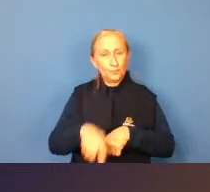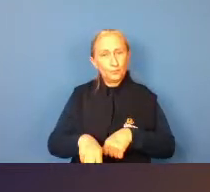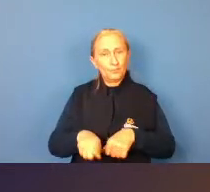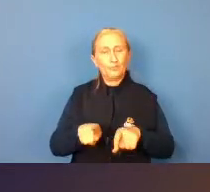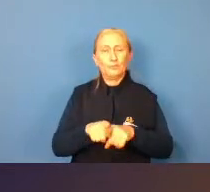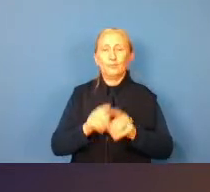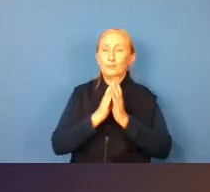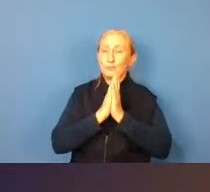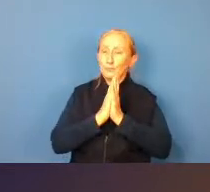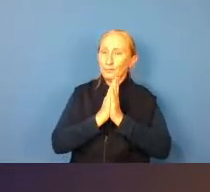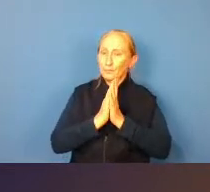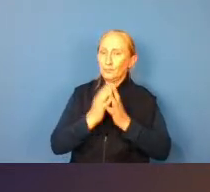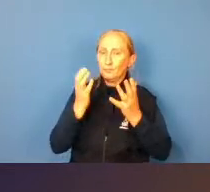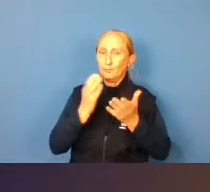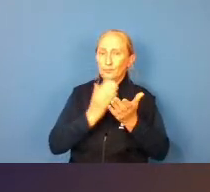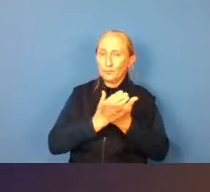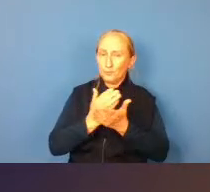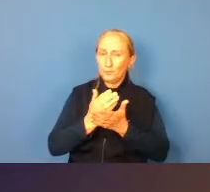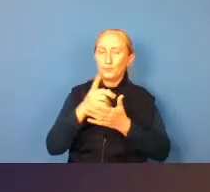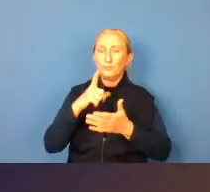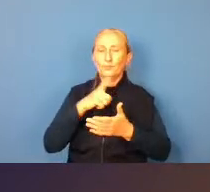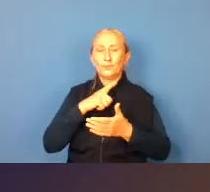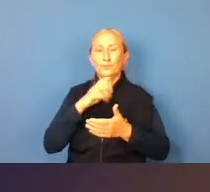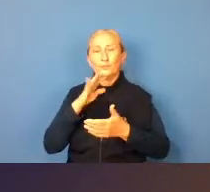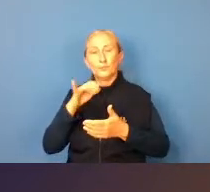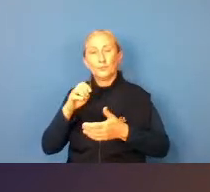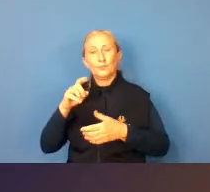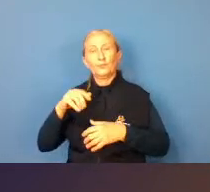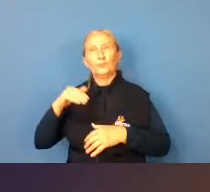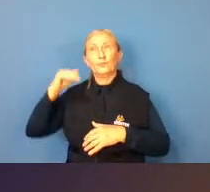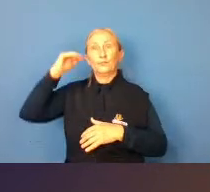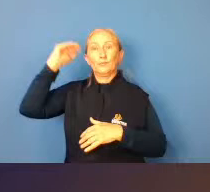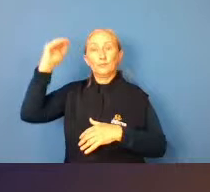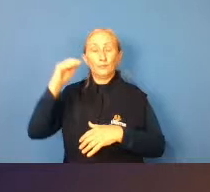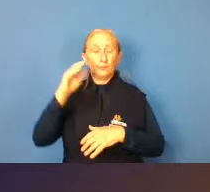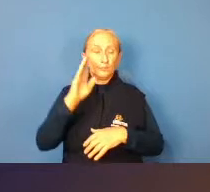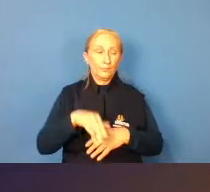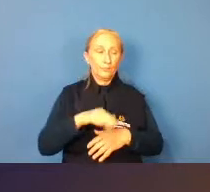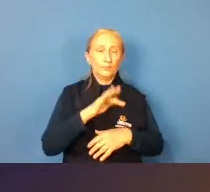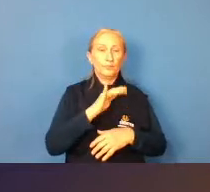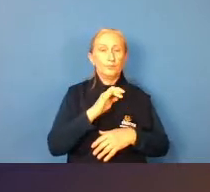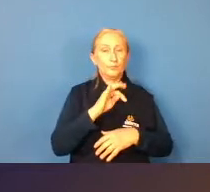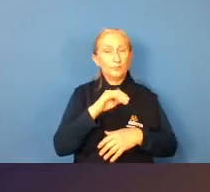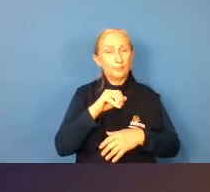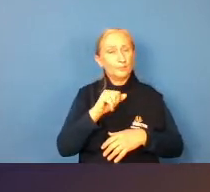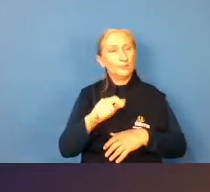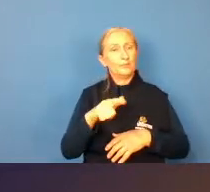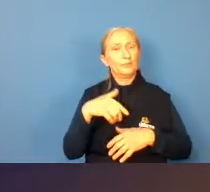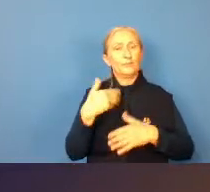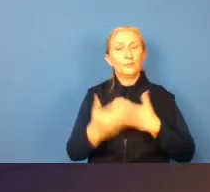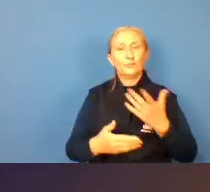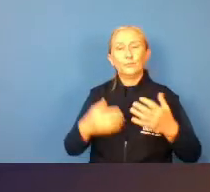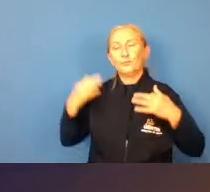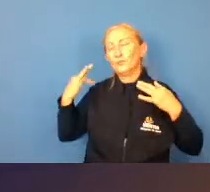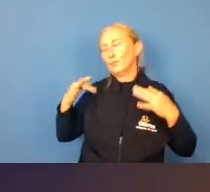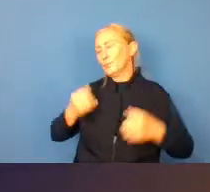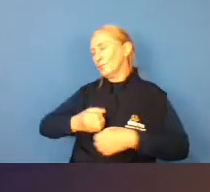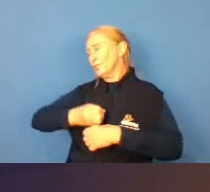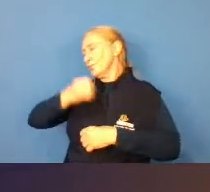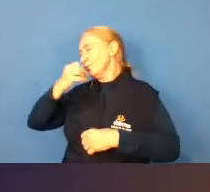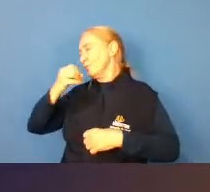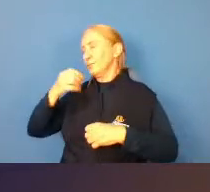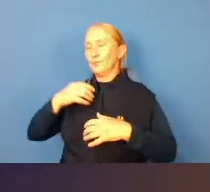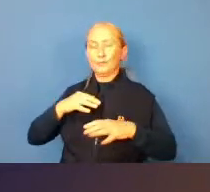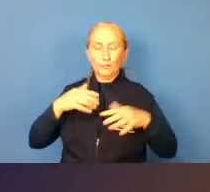gente pra quem quiser iniciar tem o balé adulto tem o balé fitness também então super indico aí pra quem tá tô com dor na coluna tô com dor na